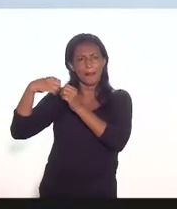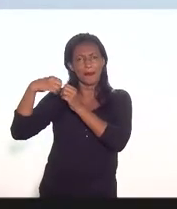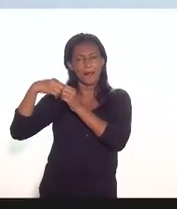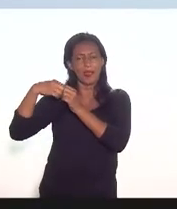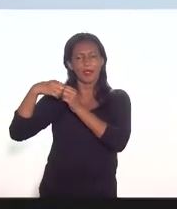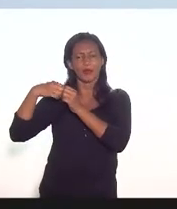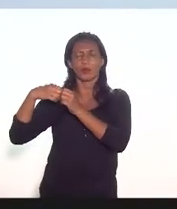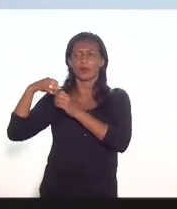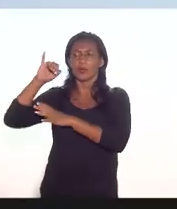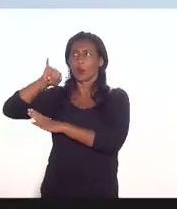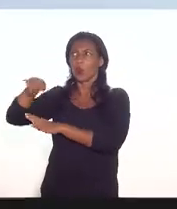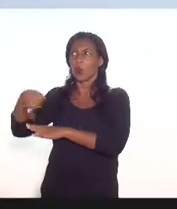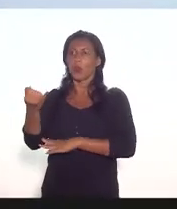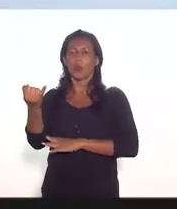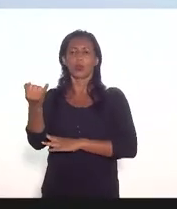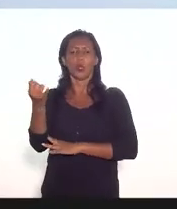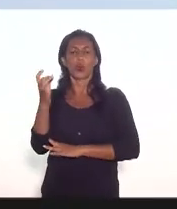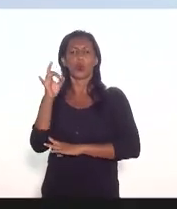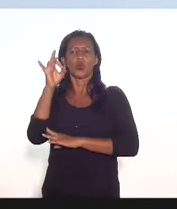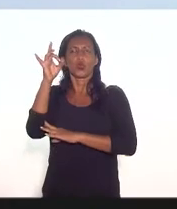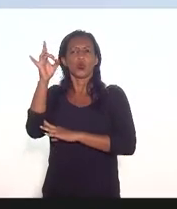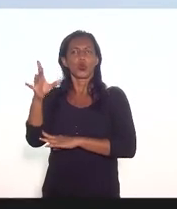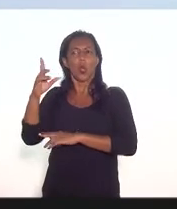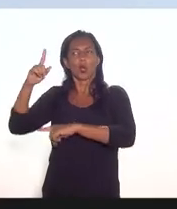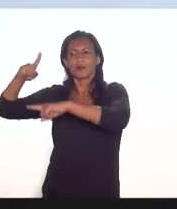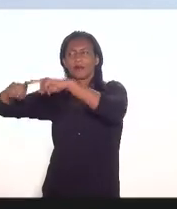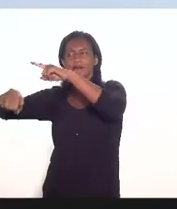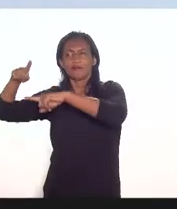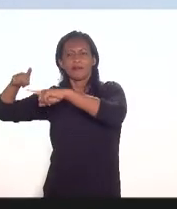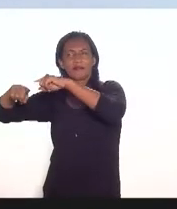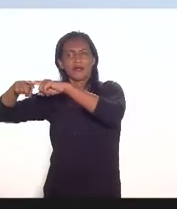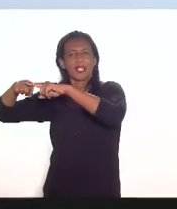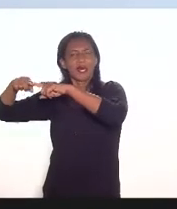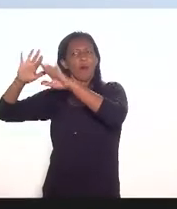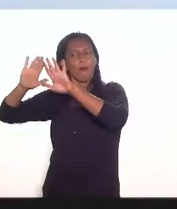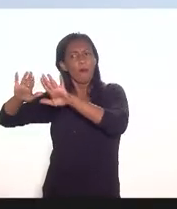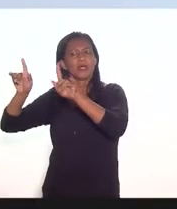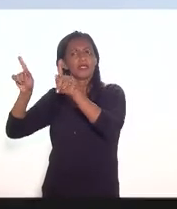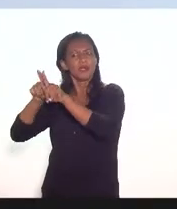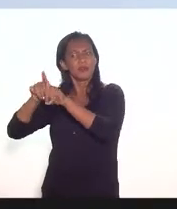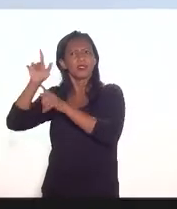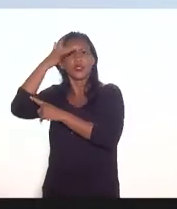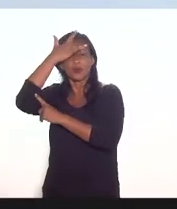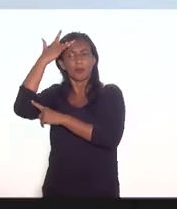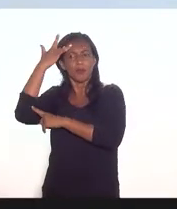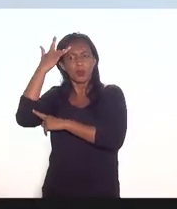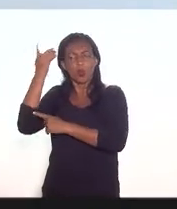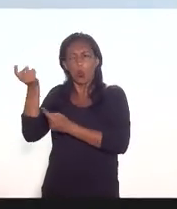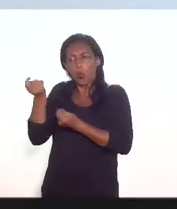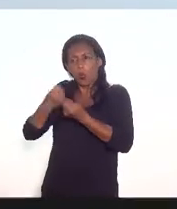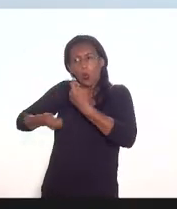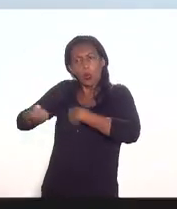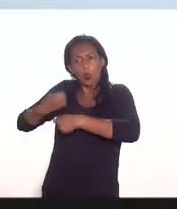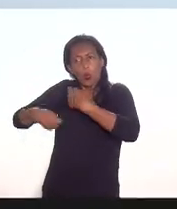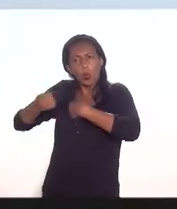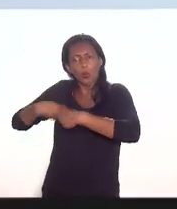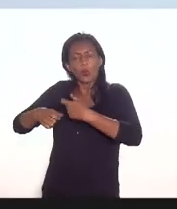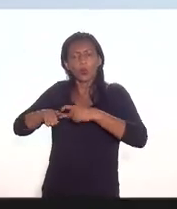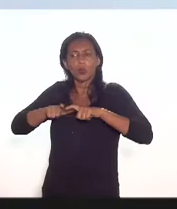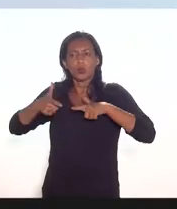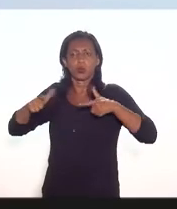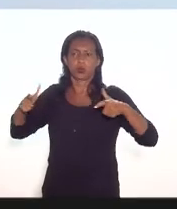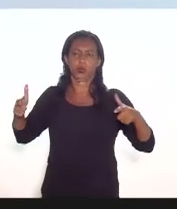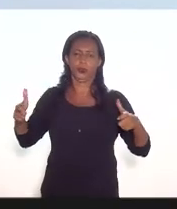oportunidades não só de carga mas de passageiros mas também de desenvolvimento econômico para todo o seu entorno então